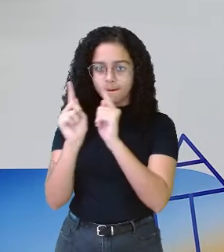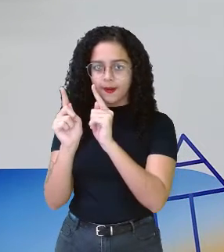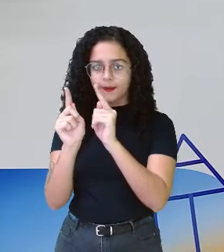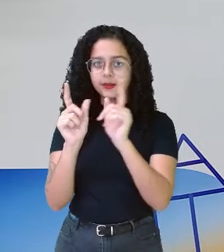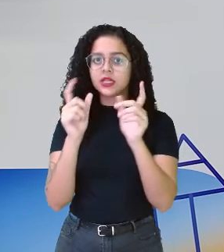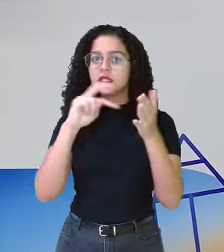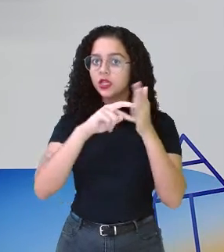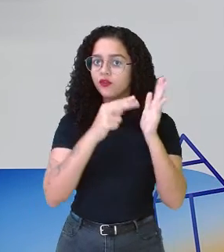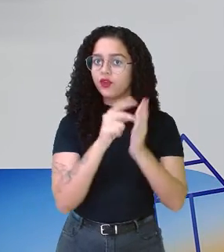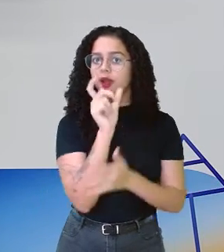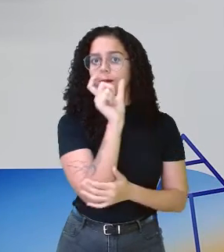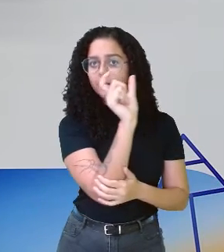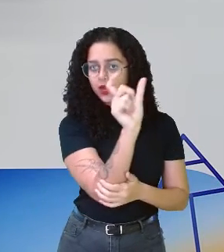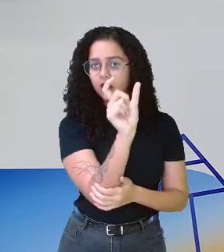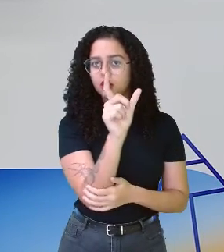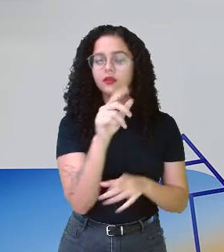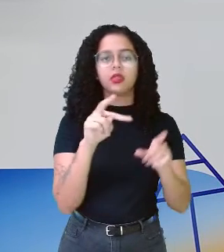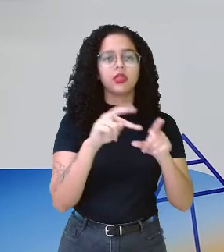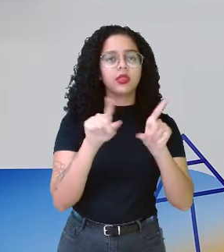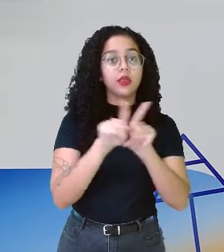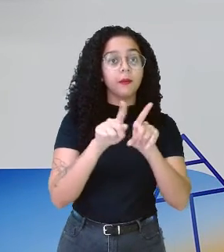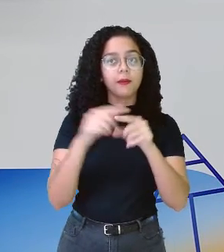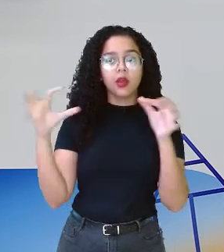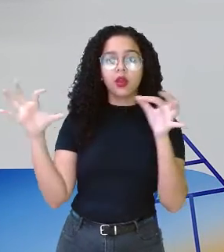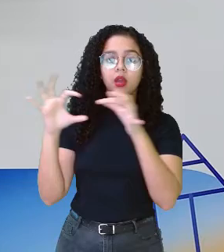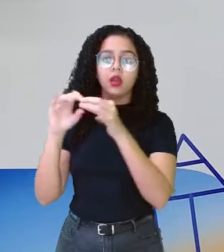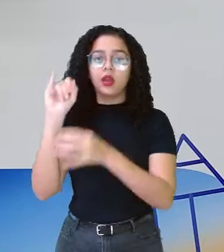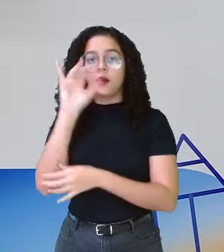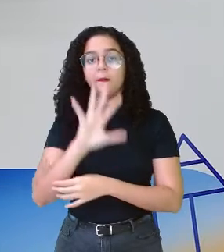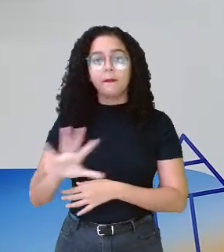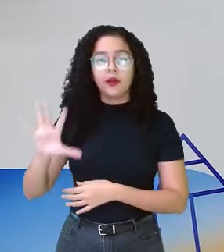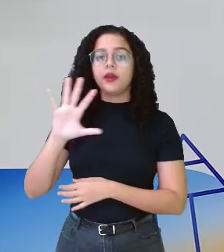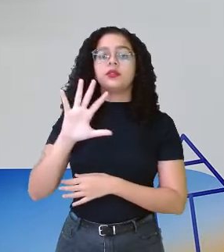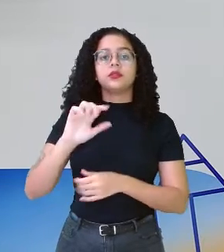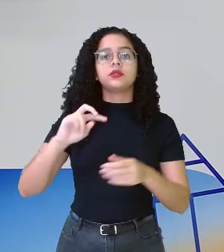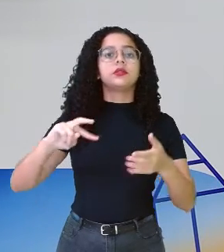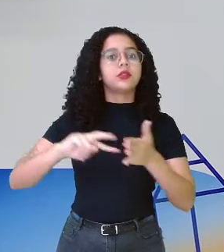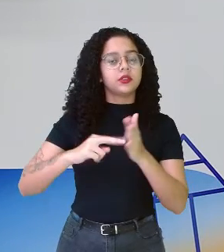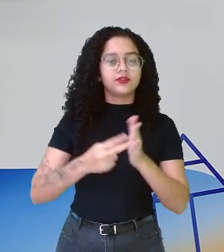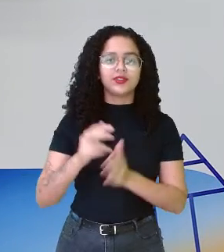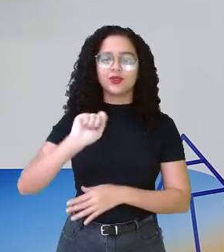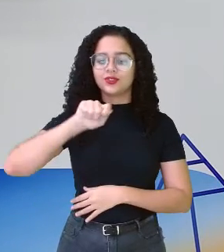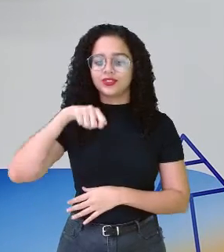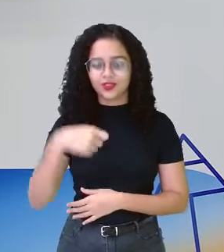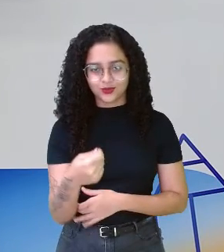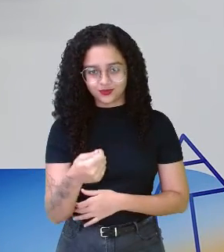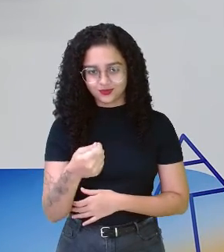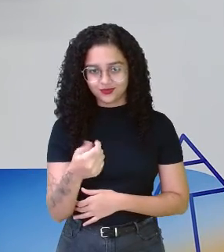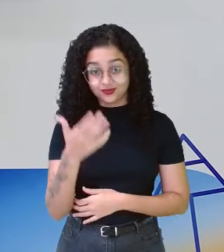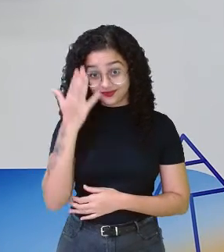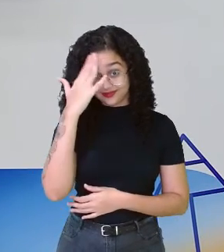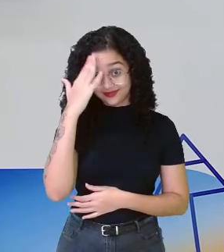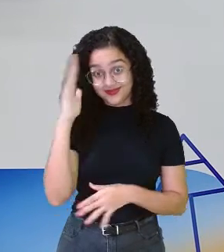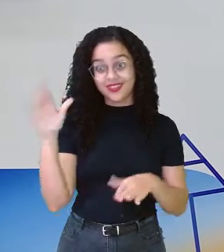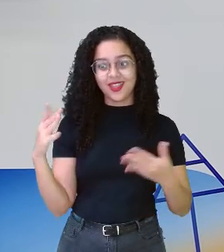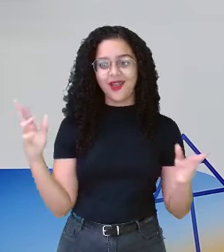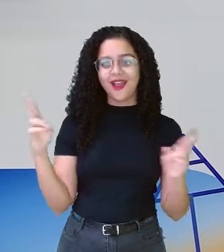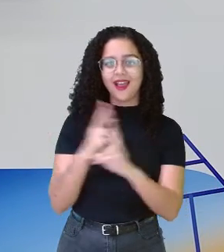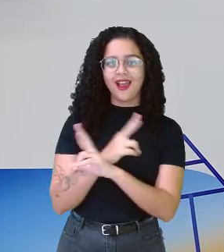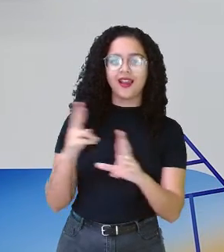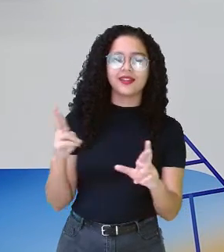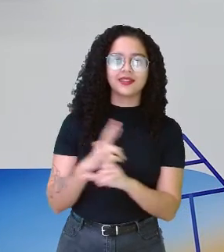significa aquela imagem. Que significa aquele sinal. Então, essa relação